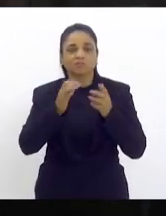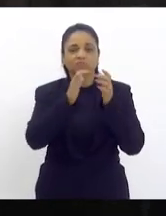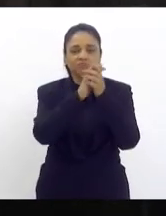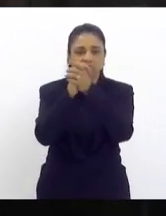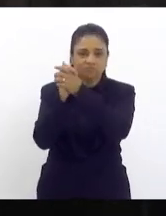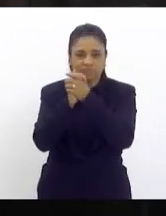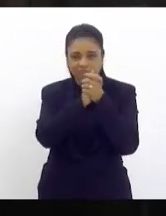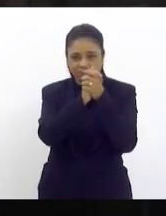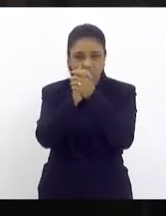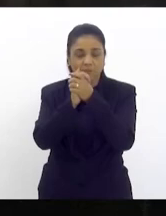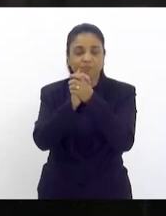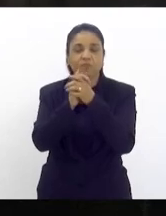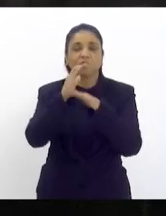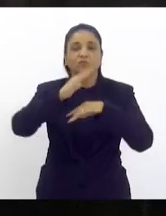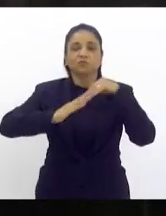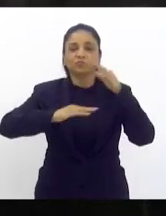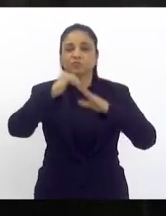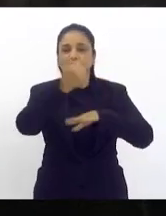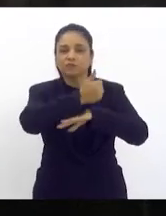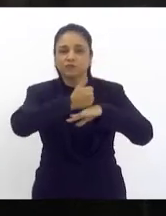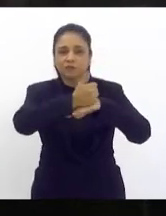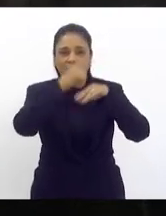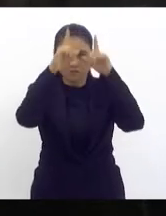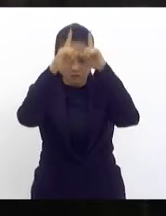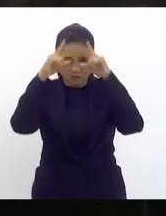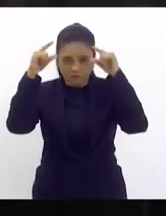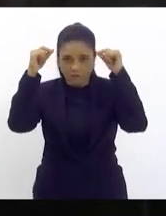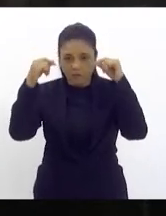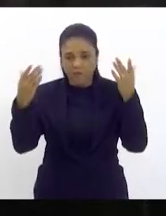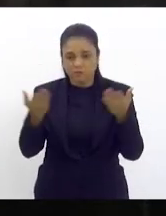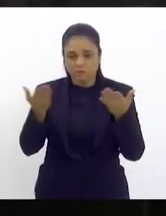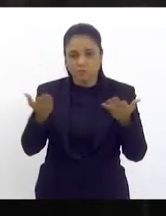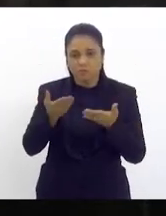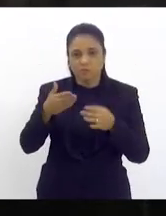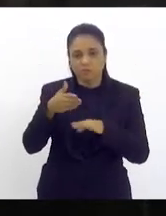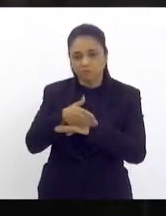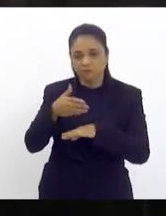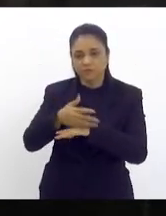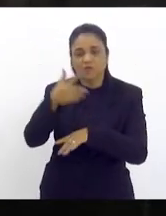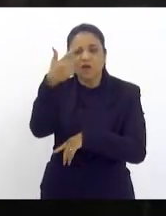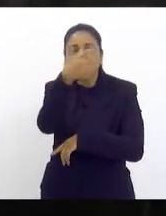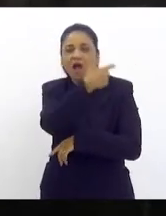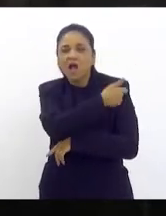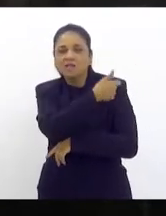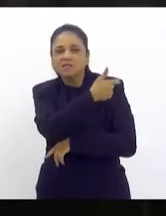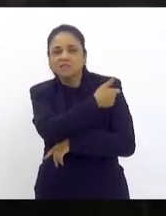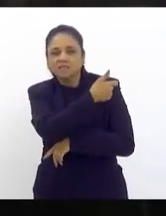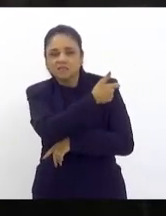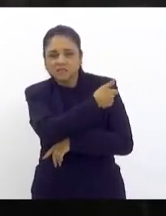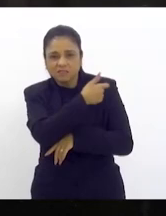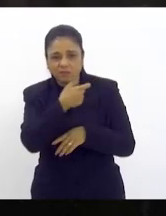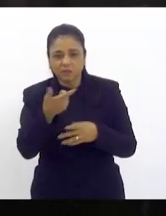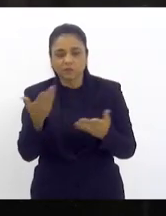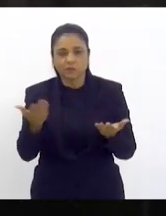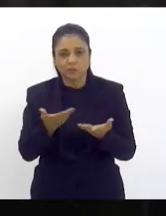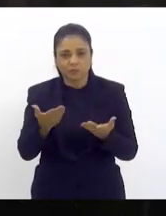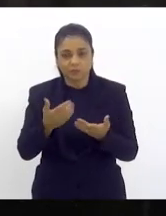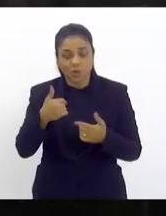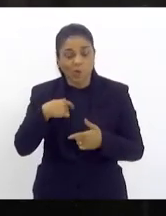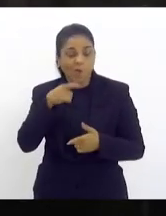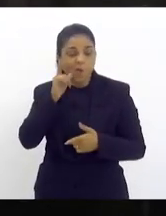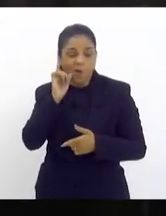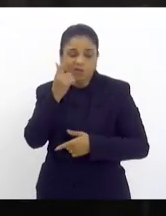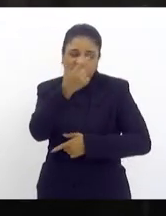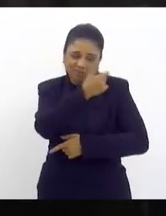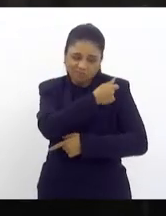enfermagem que estão aqui nessa casa fazendo a vacinação das pessoas eu inclusive me vacinei ontem estou